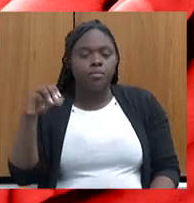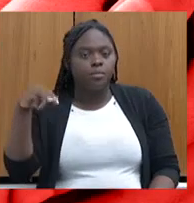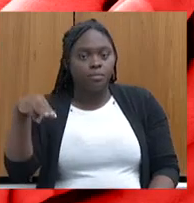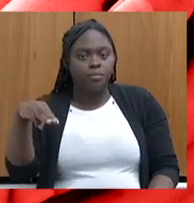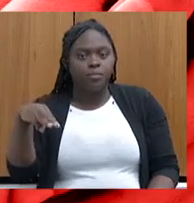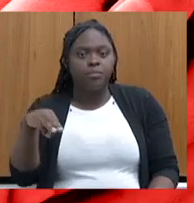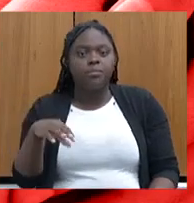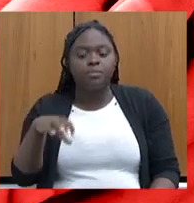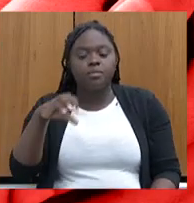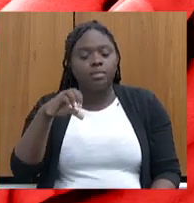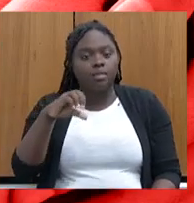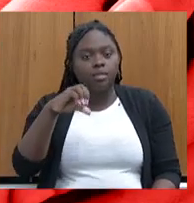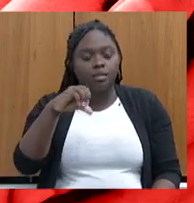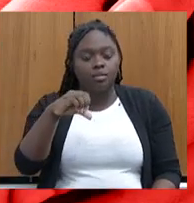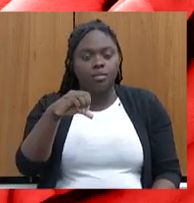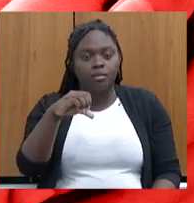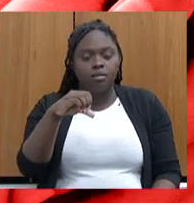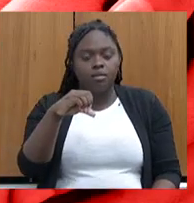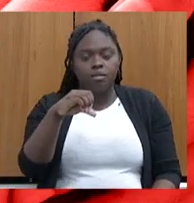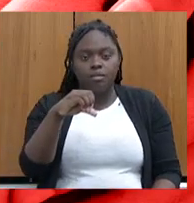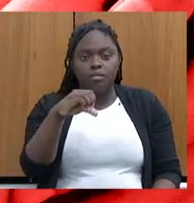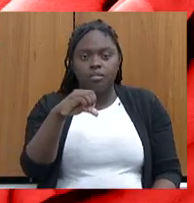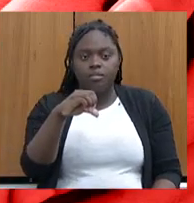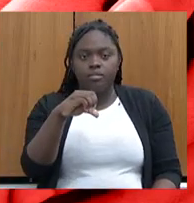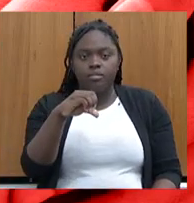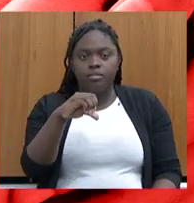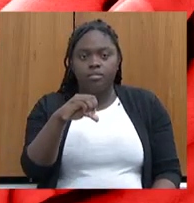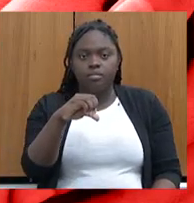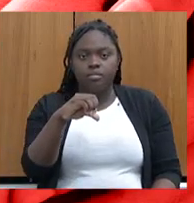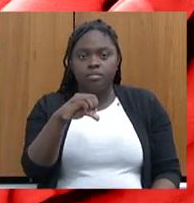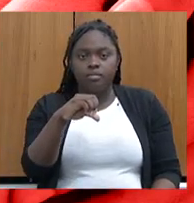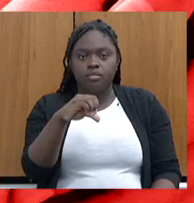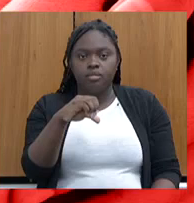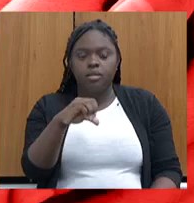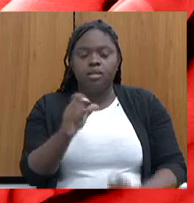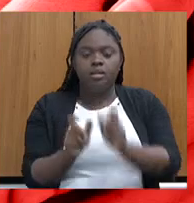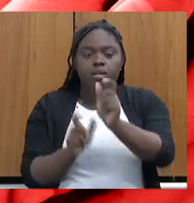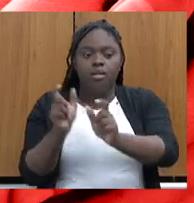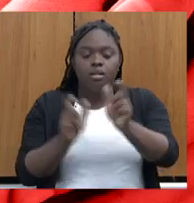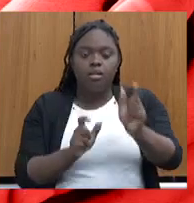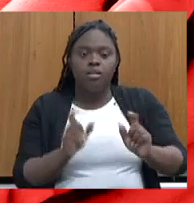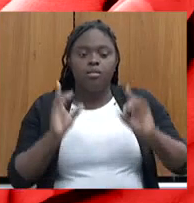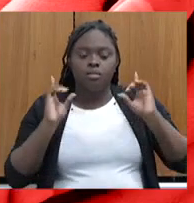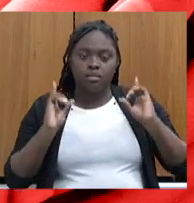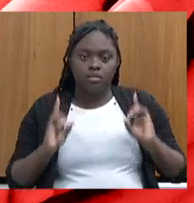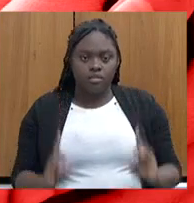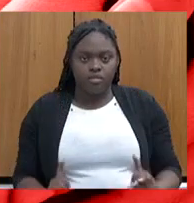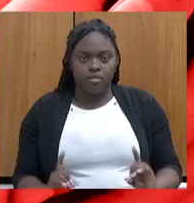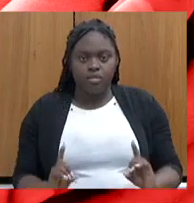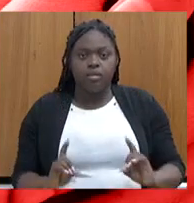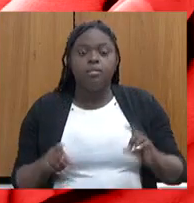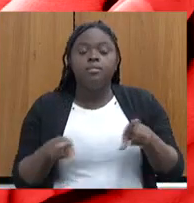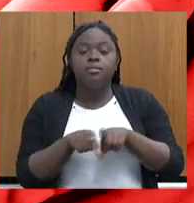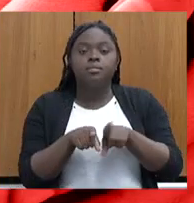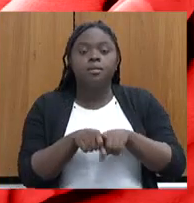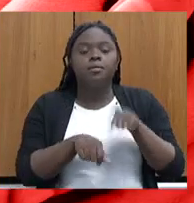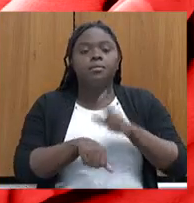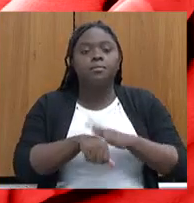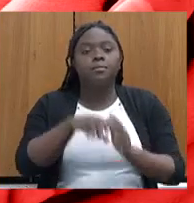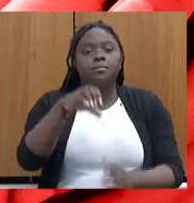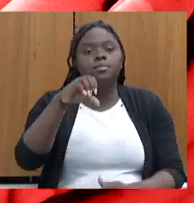para pessoas com deficiência, mais 9